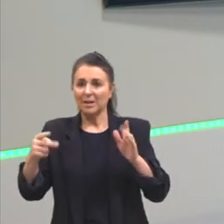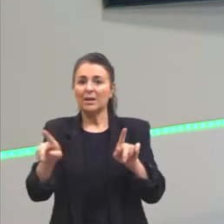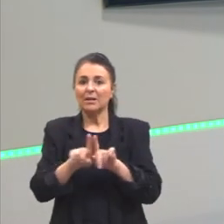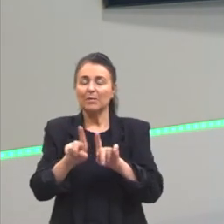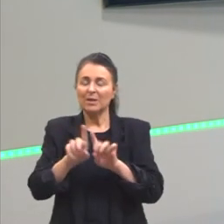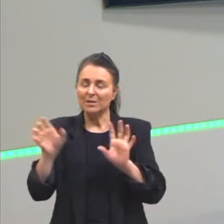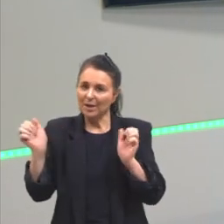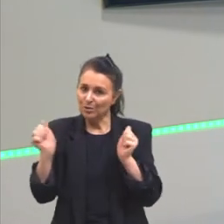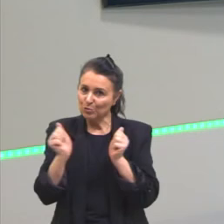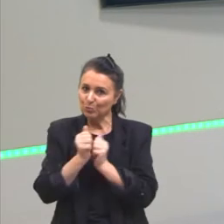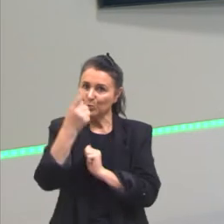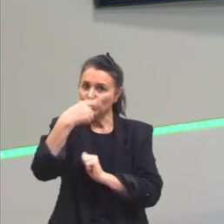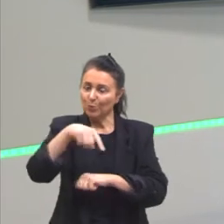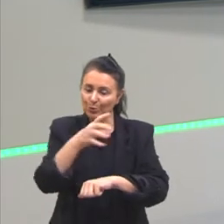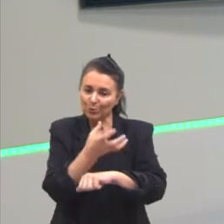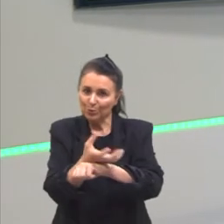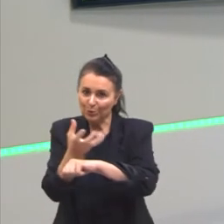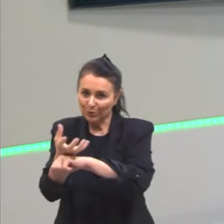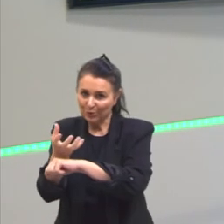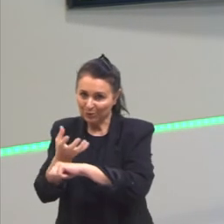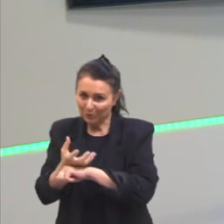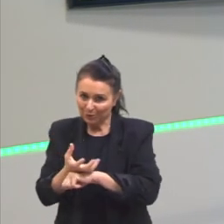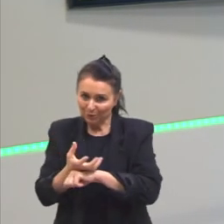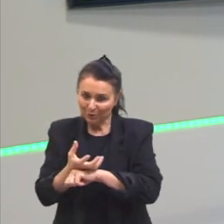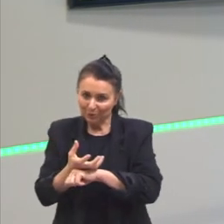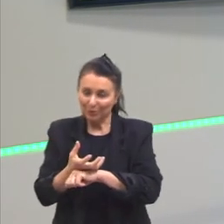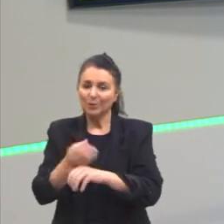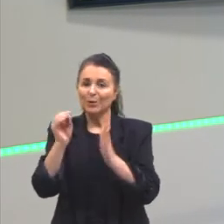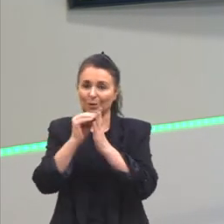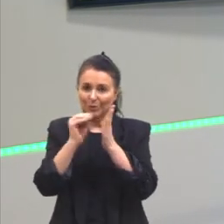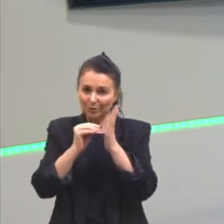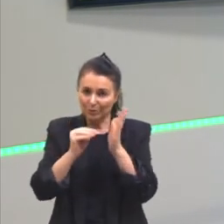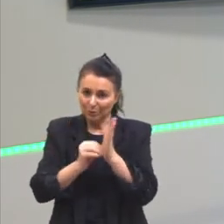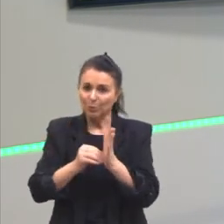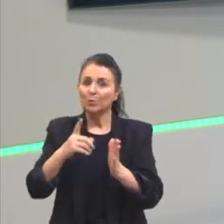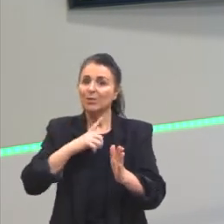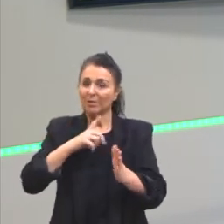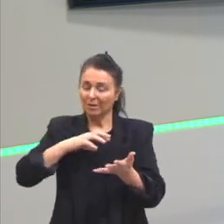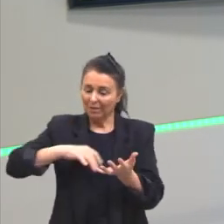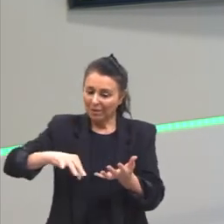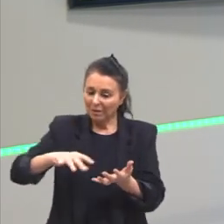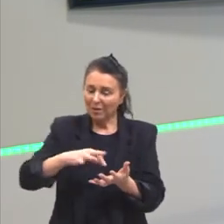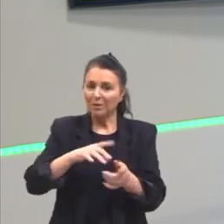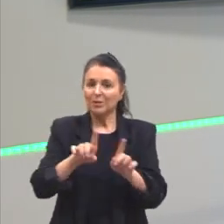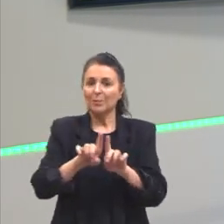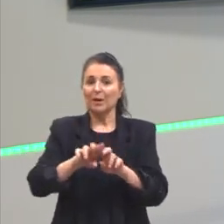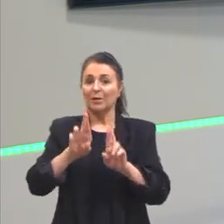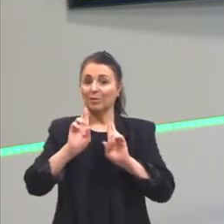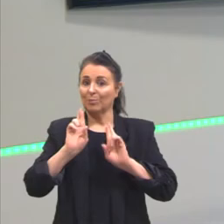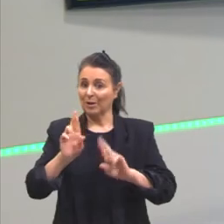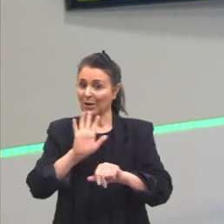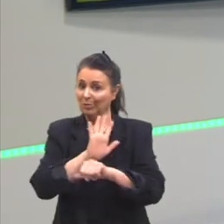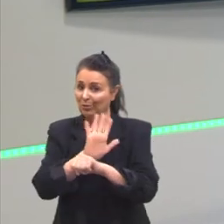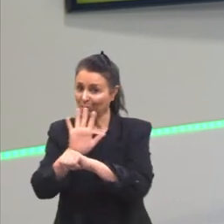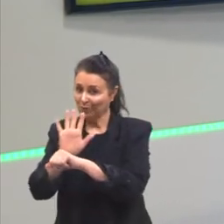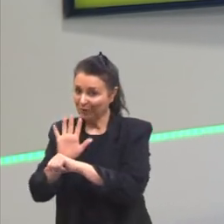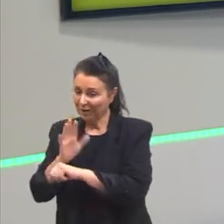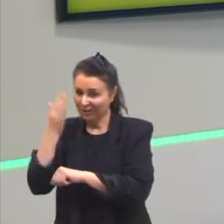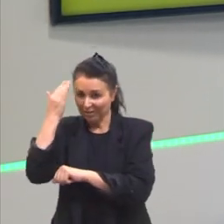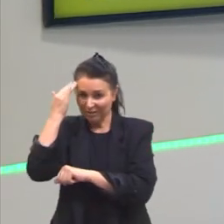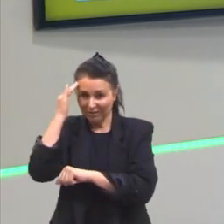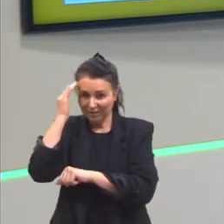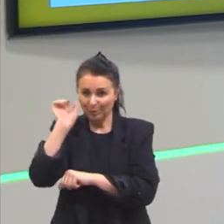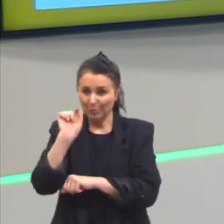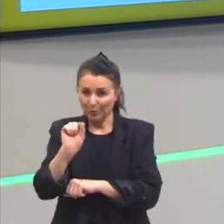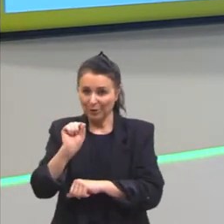associada a outro conteúdo, que aí sim pode ser que tenha cálculos envolvidos. Eu espero que tenha ajudado vocês a entender um pouquinho da